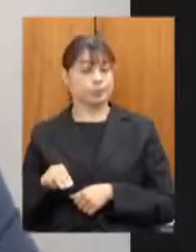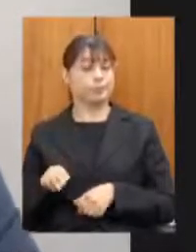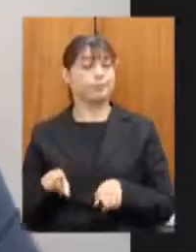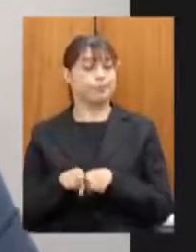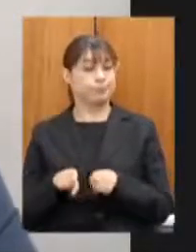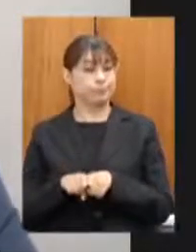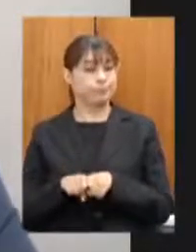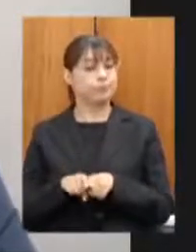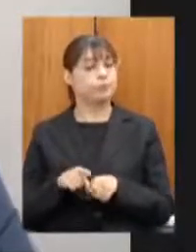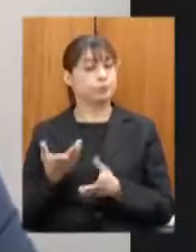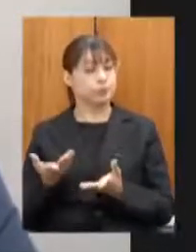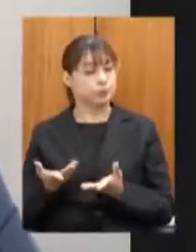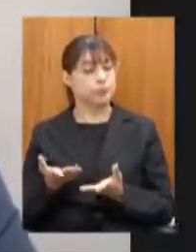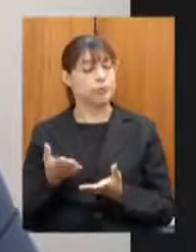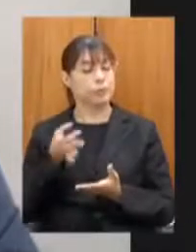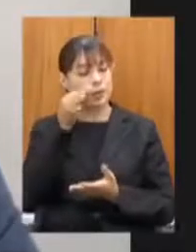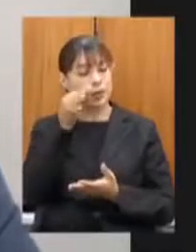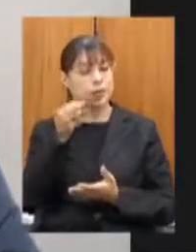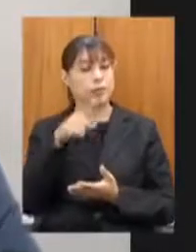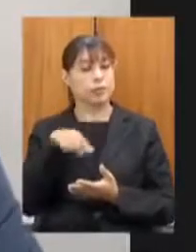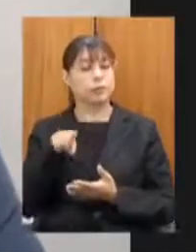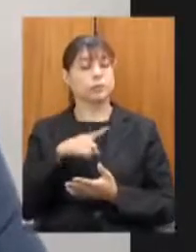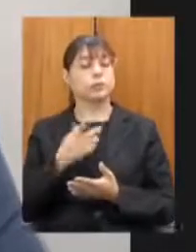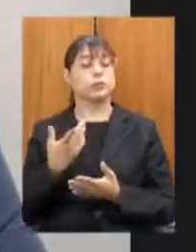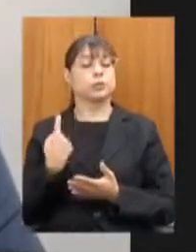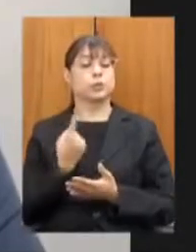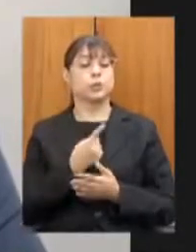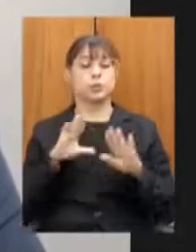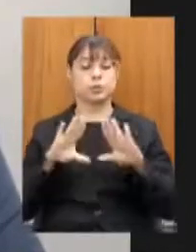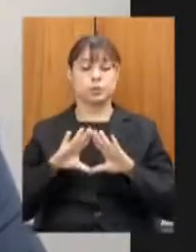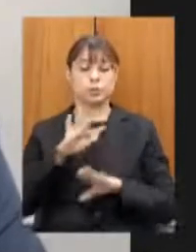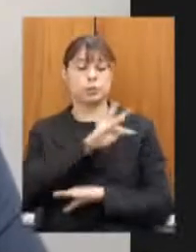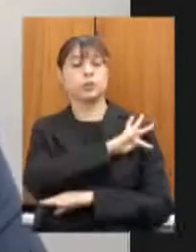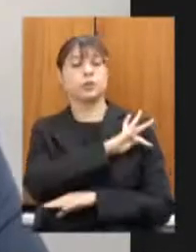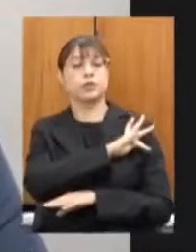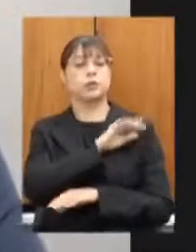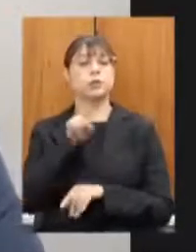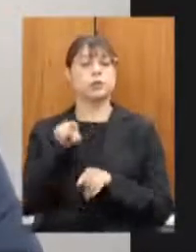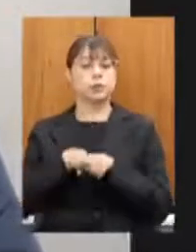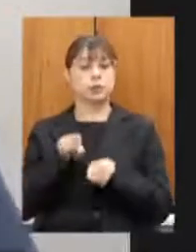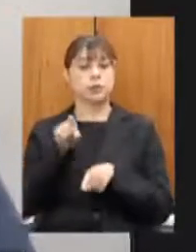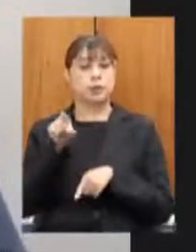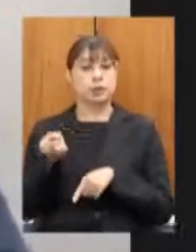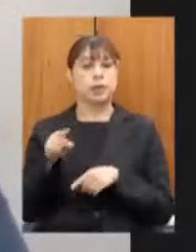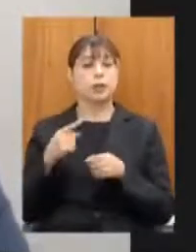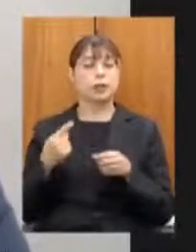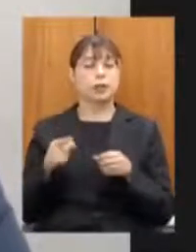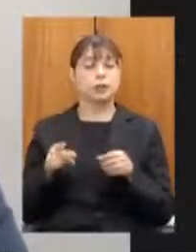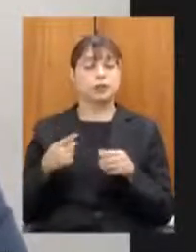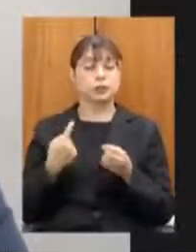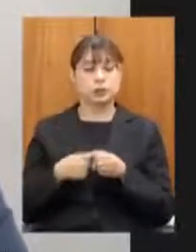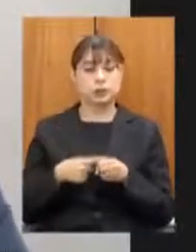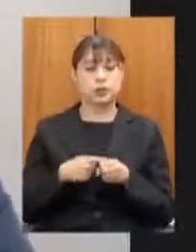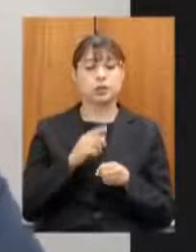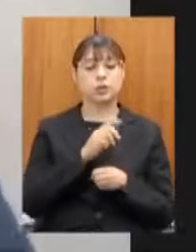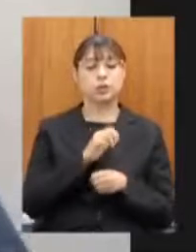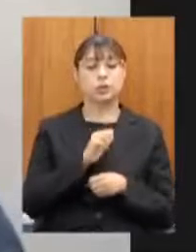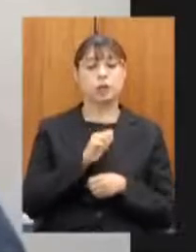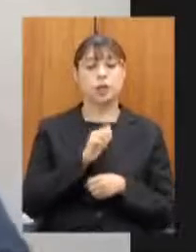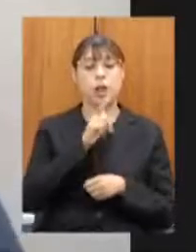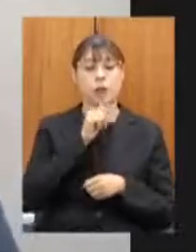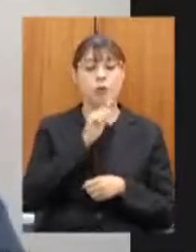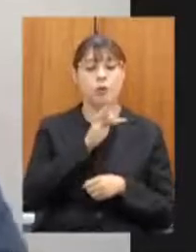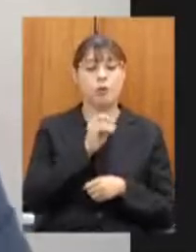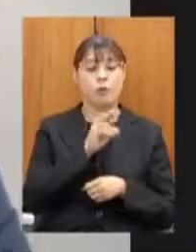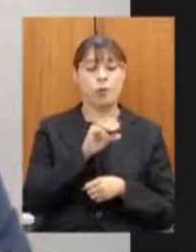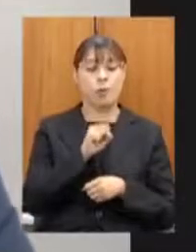alertando o Assembleia Fiscaliza tem esse papel de Águas Formosas até Bertópolis também a estrada está se